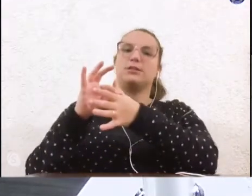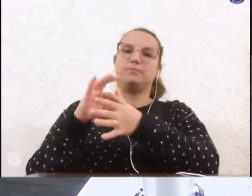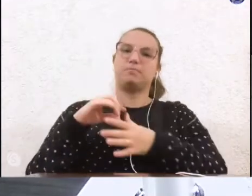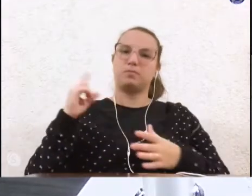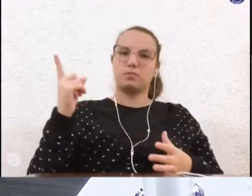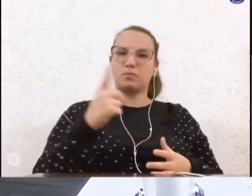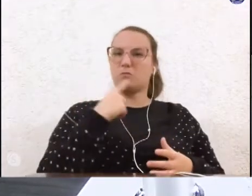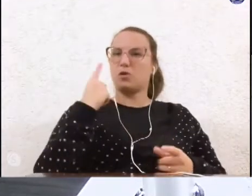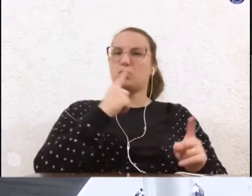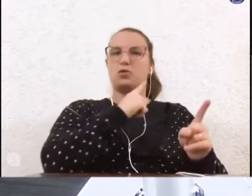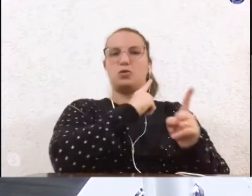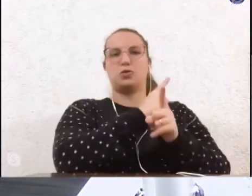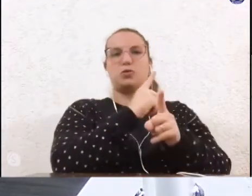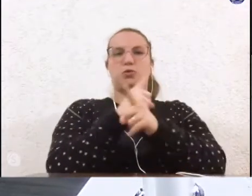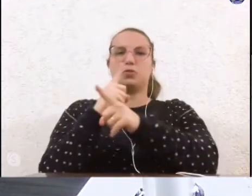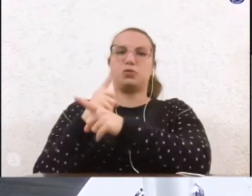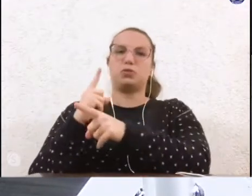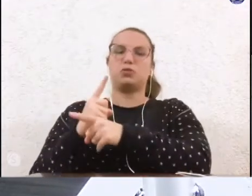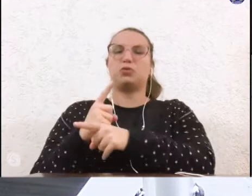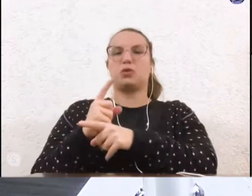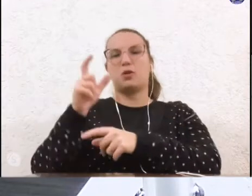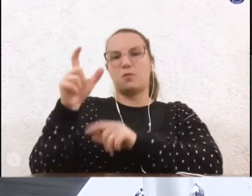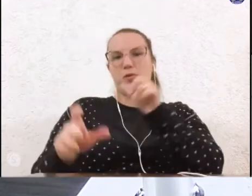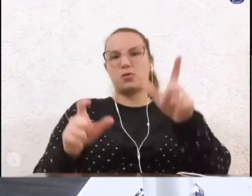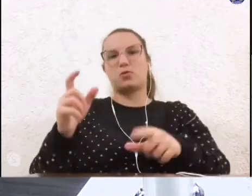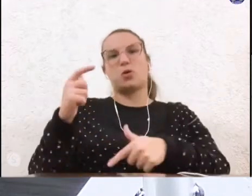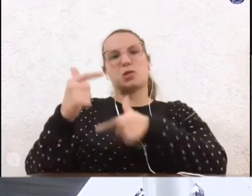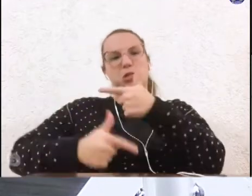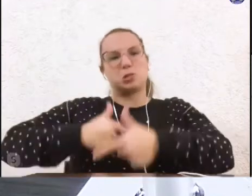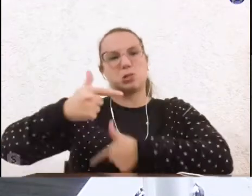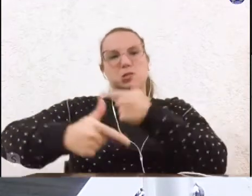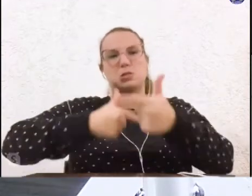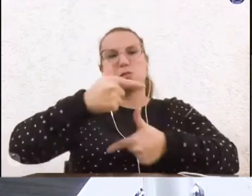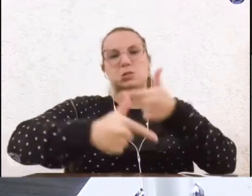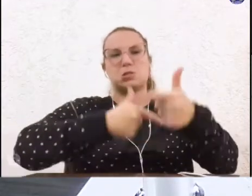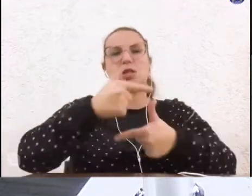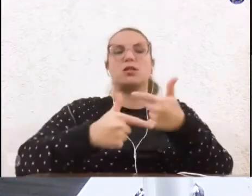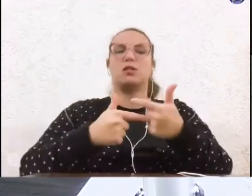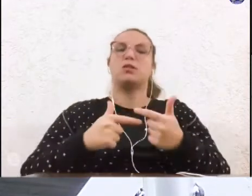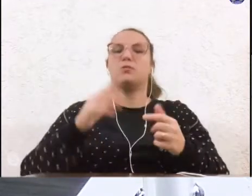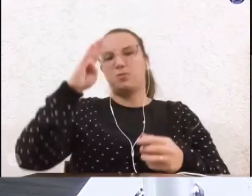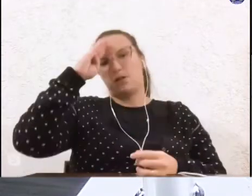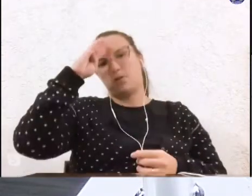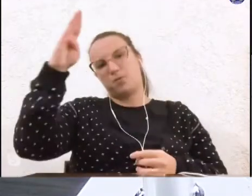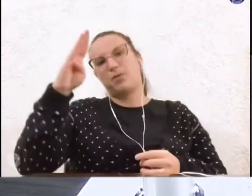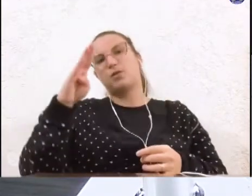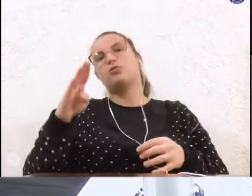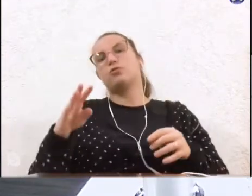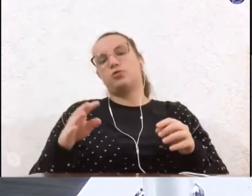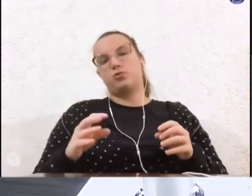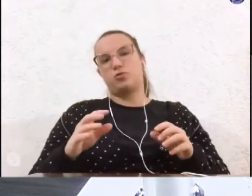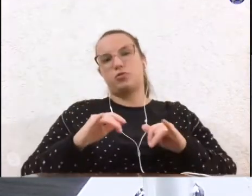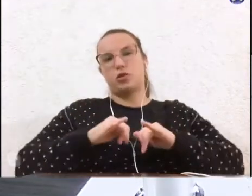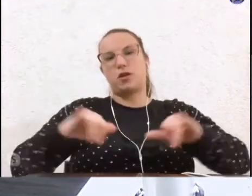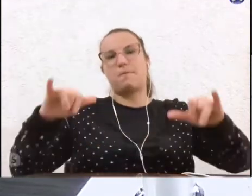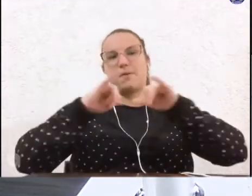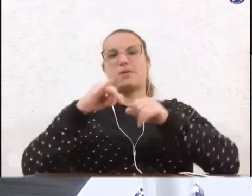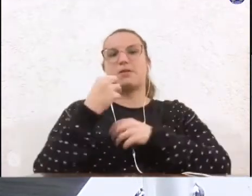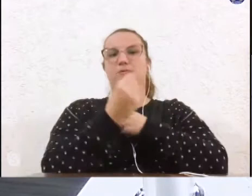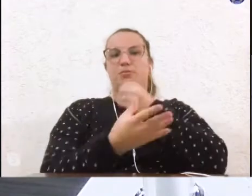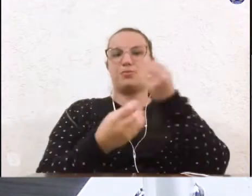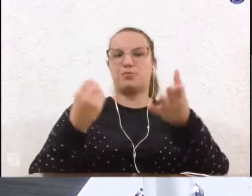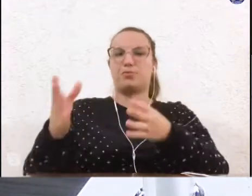tanto TLCista servindo a nossa cidade, principalmente agora nos movimentos e campanhas de doação da pandemia.